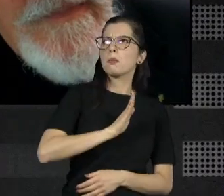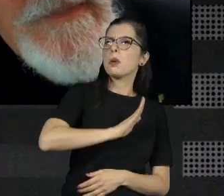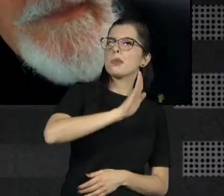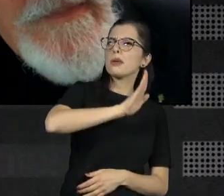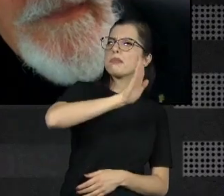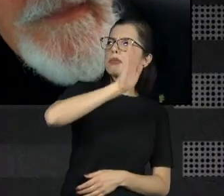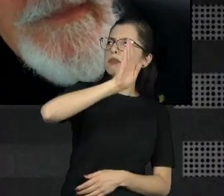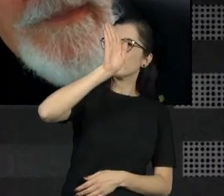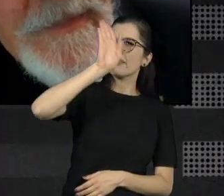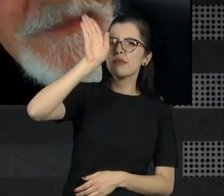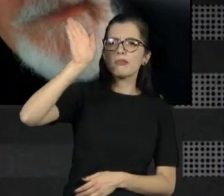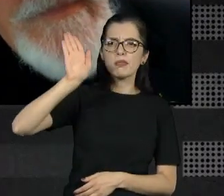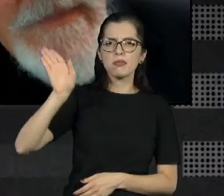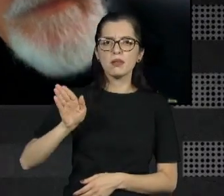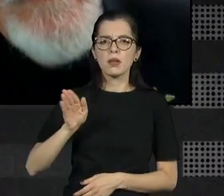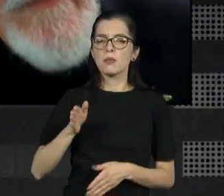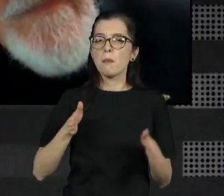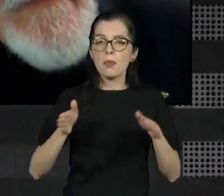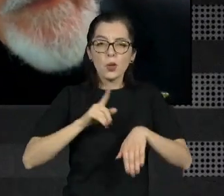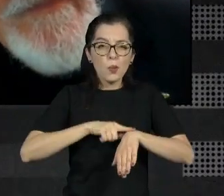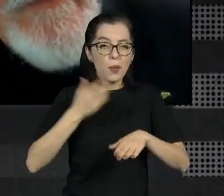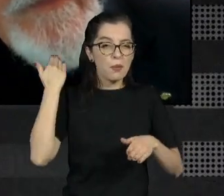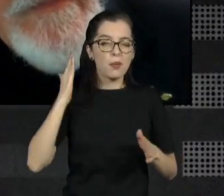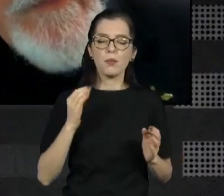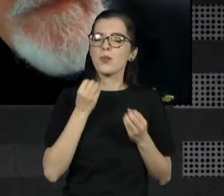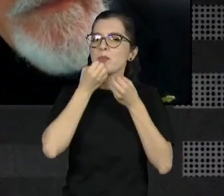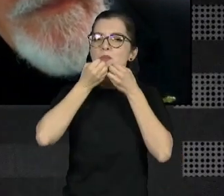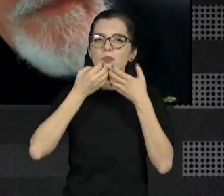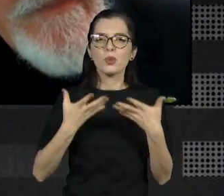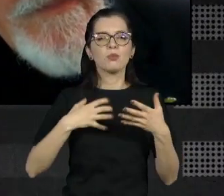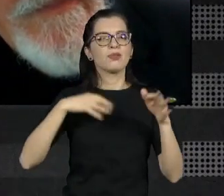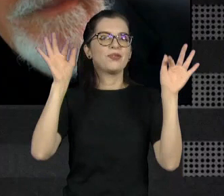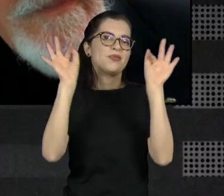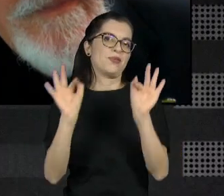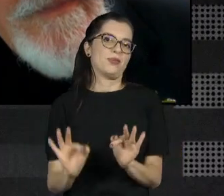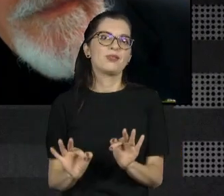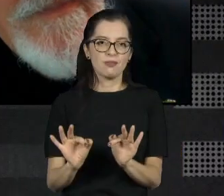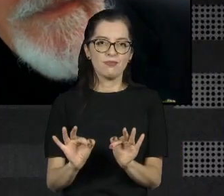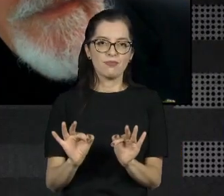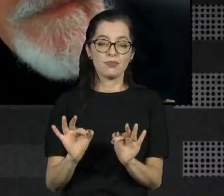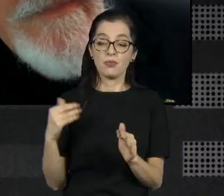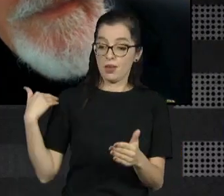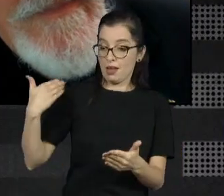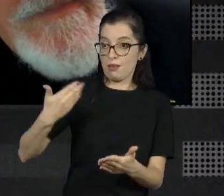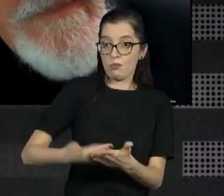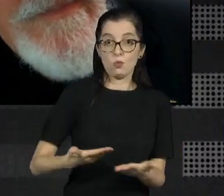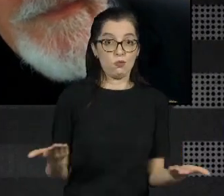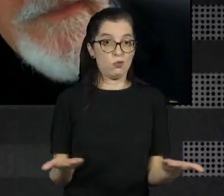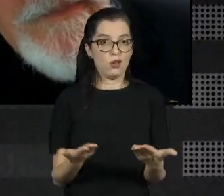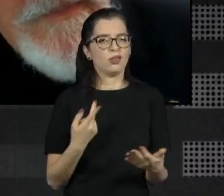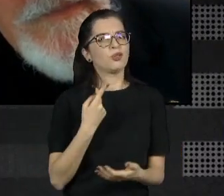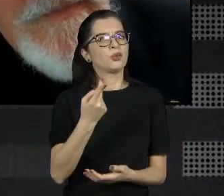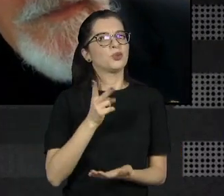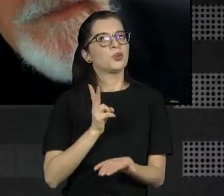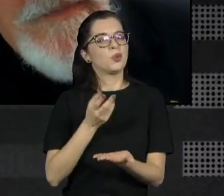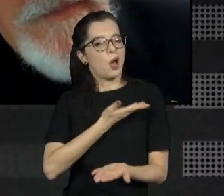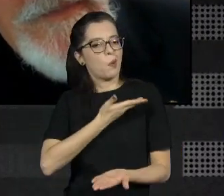muito boa, uma época feliz. Nós temos daquelas amizades que são verdadeiras,